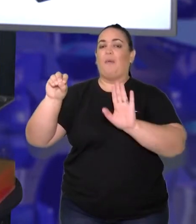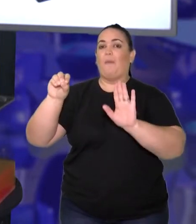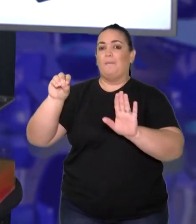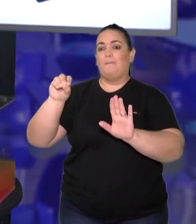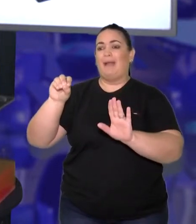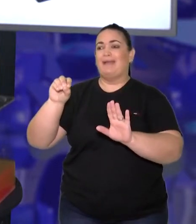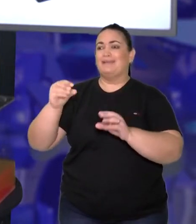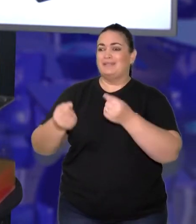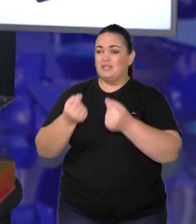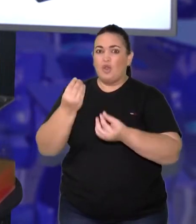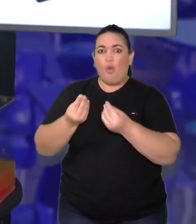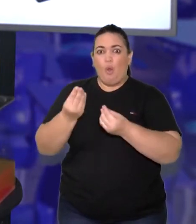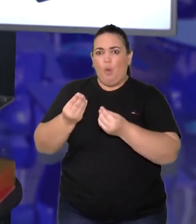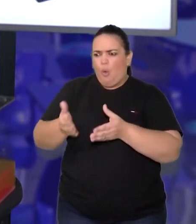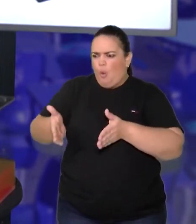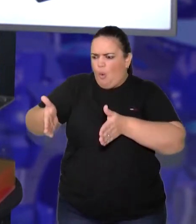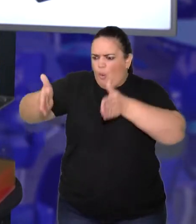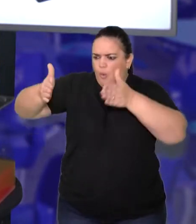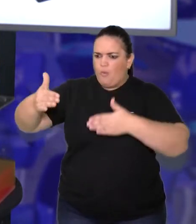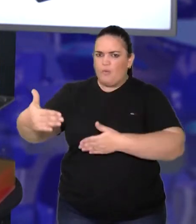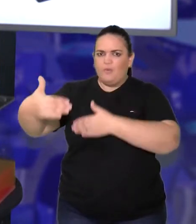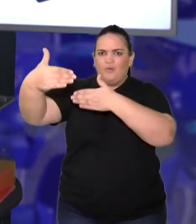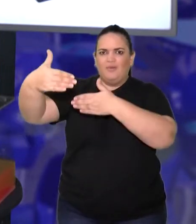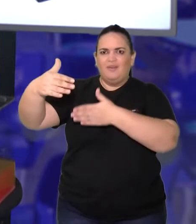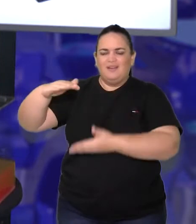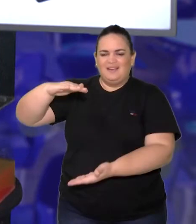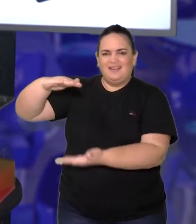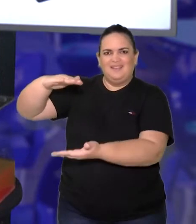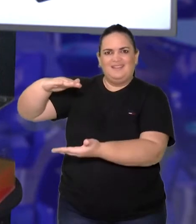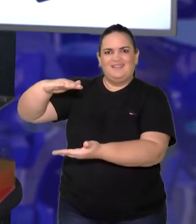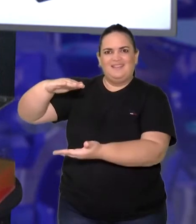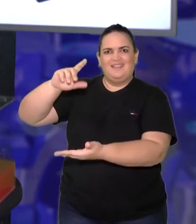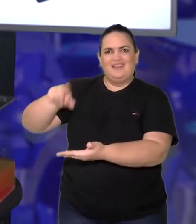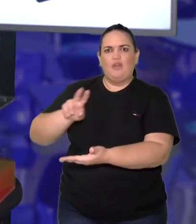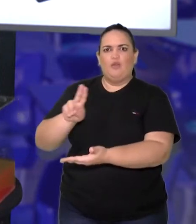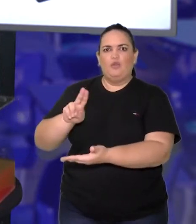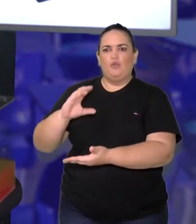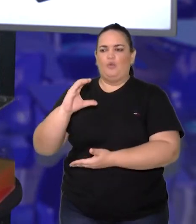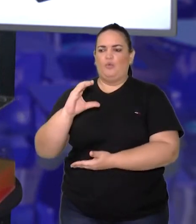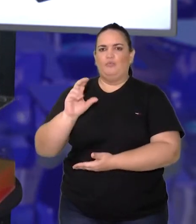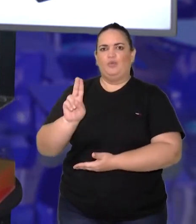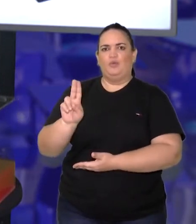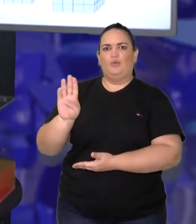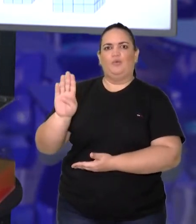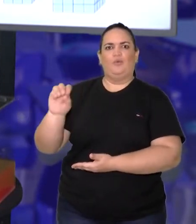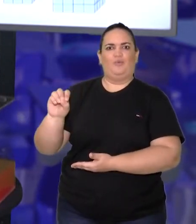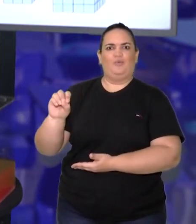geométrica, o ideal é você chamá-la pelo nome padrão, que se chama cubo, tá certo?